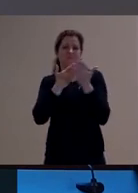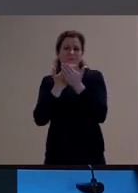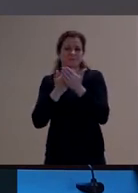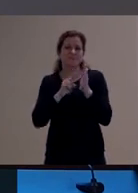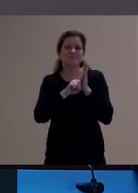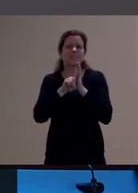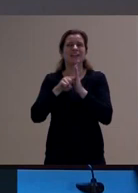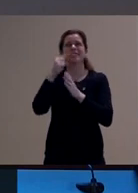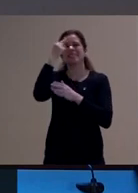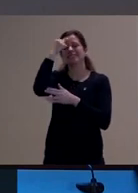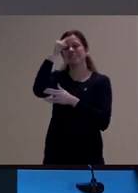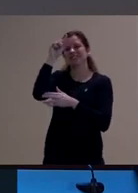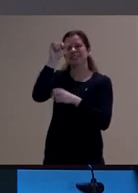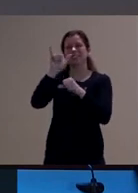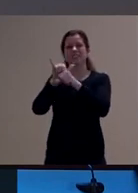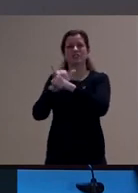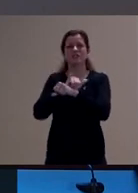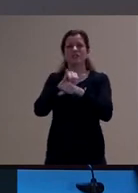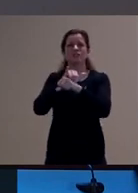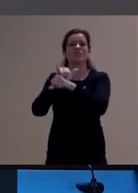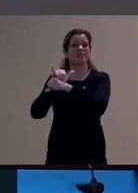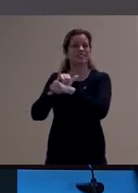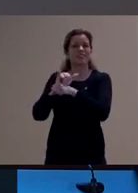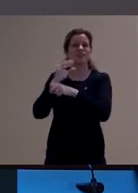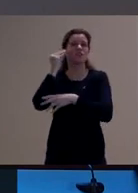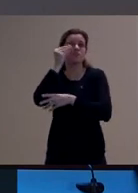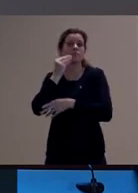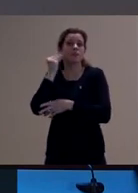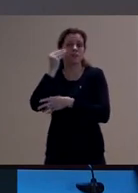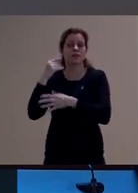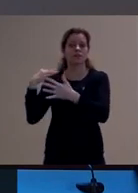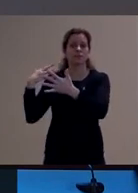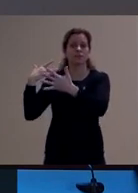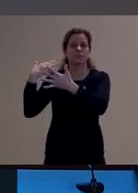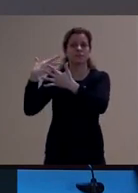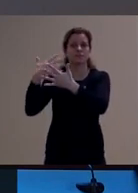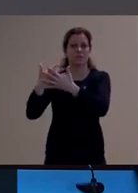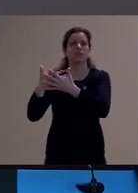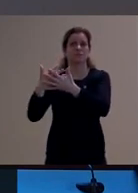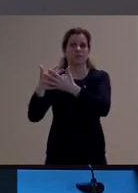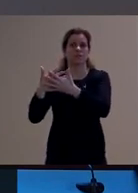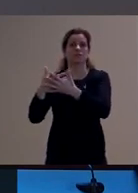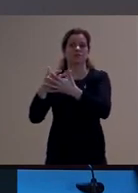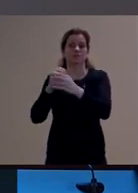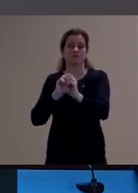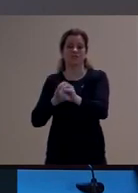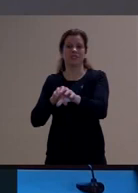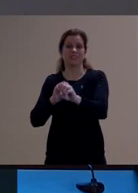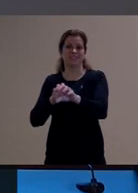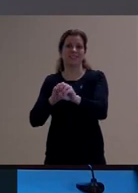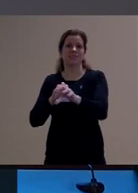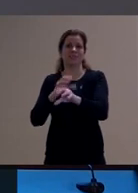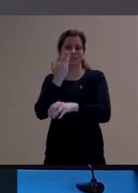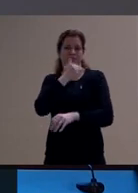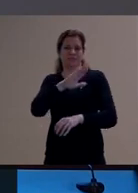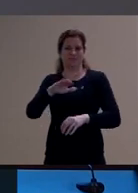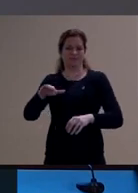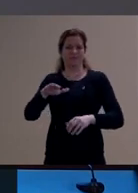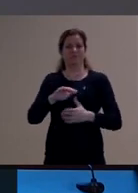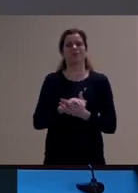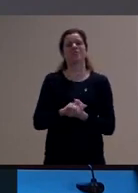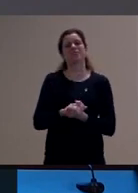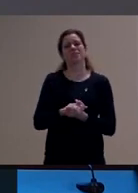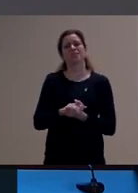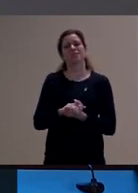ideia de experiência na relação com a infância e com a sua educação. Então, bem